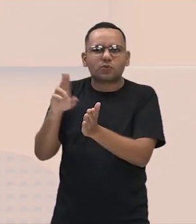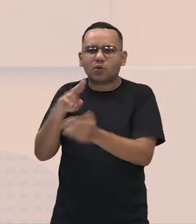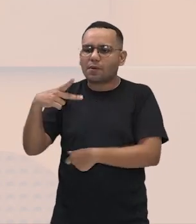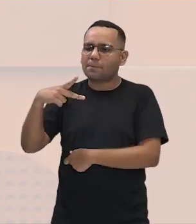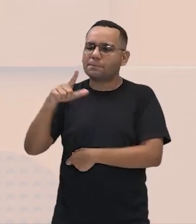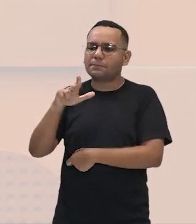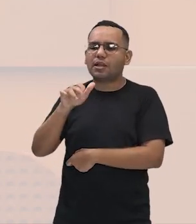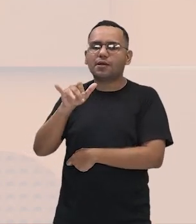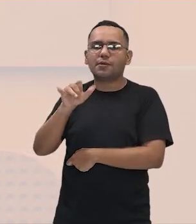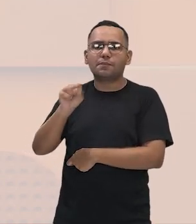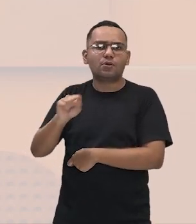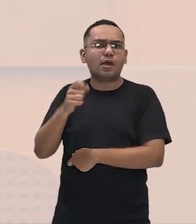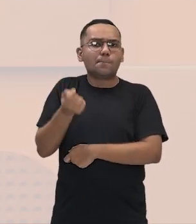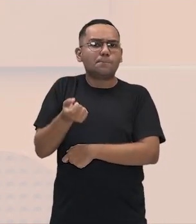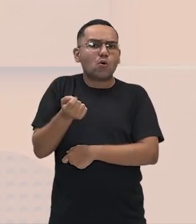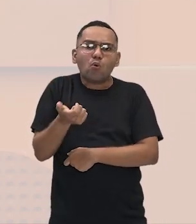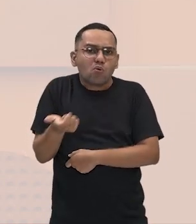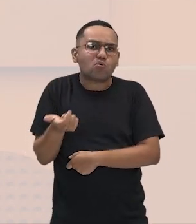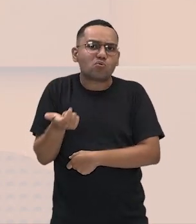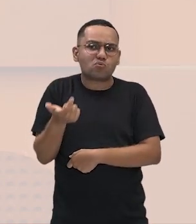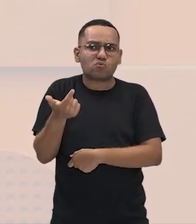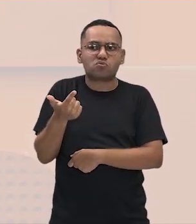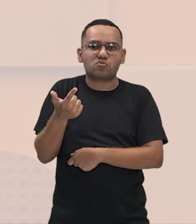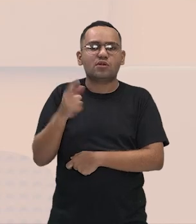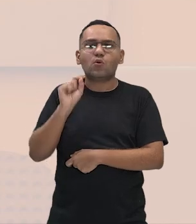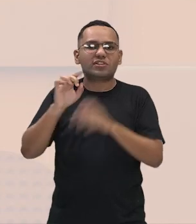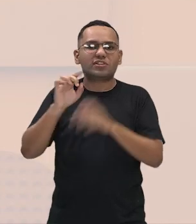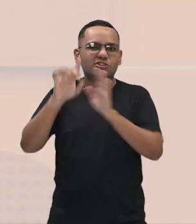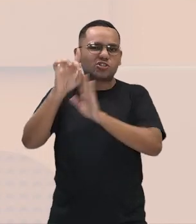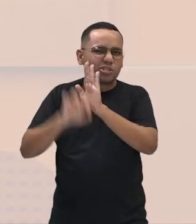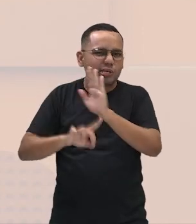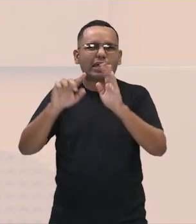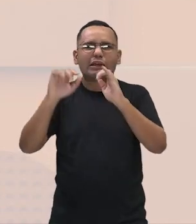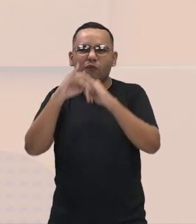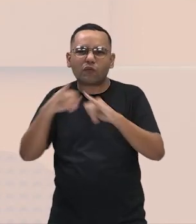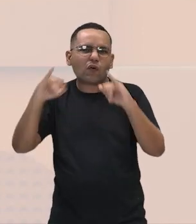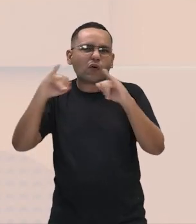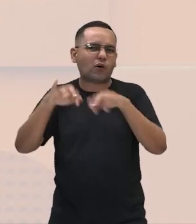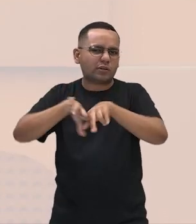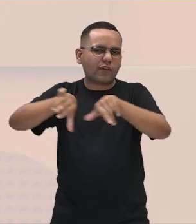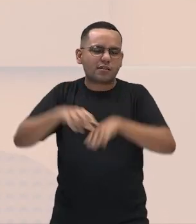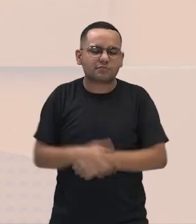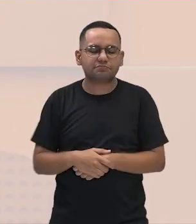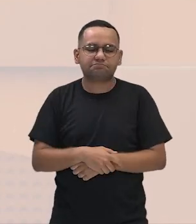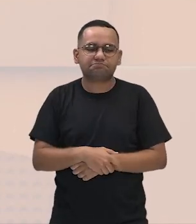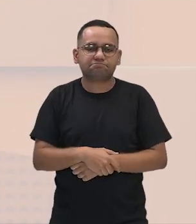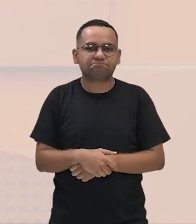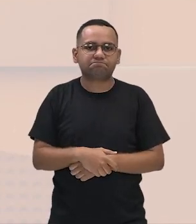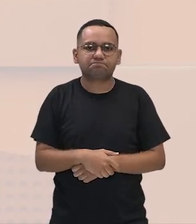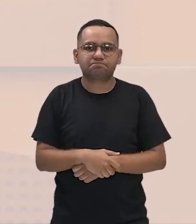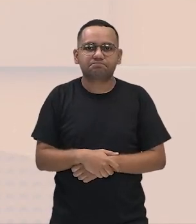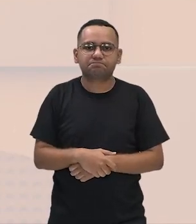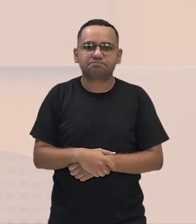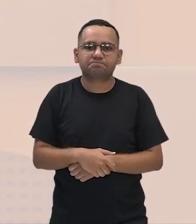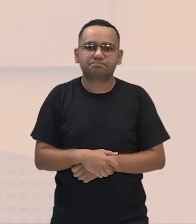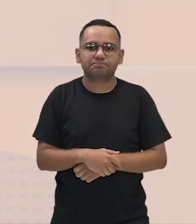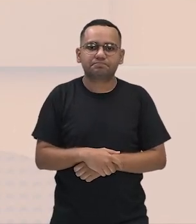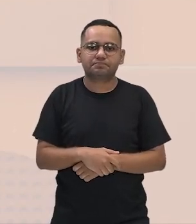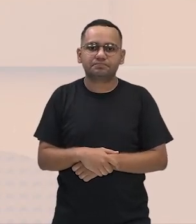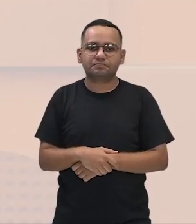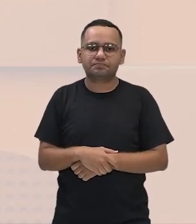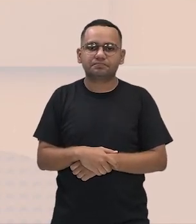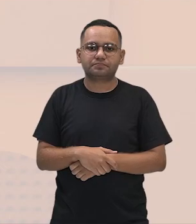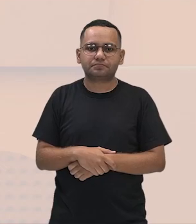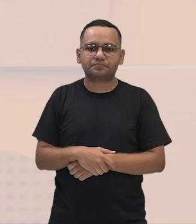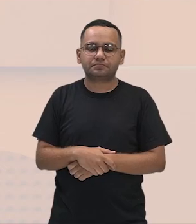minoria. Apesar de eles serem a maioria, eles se constituíam a minoria. Certo? Muito bem. E aí nós temos aí mais um